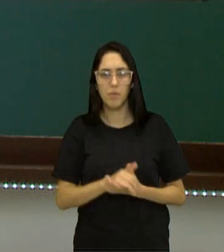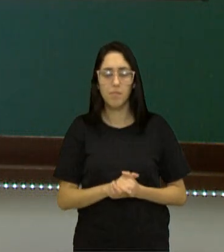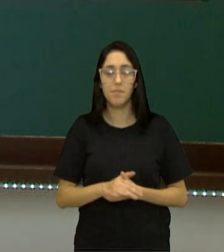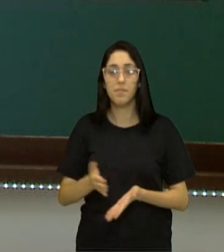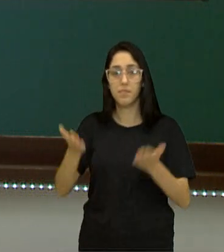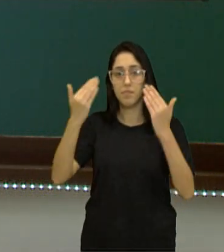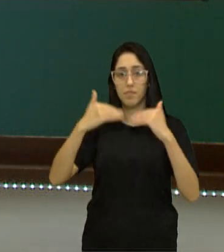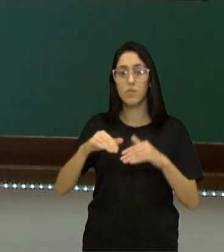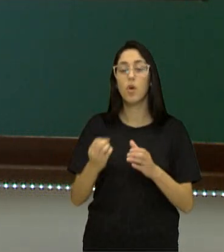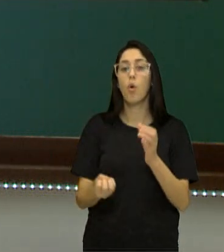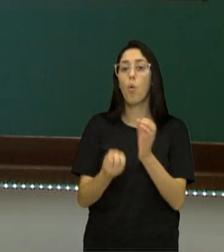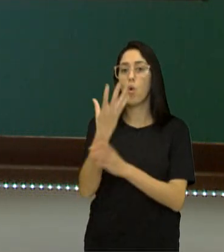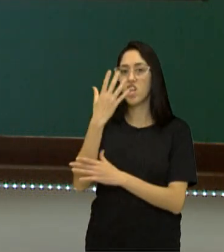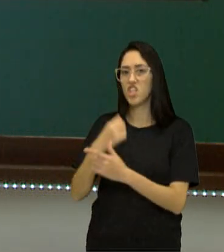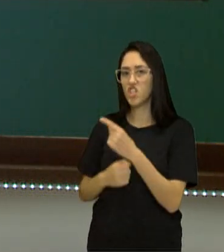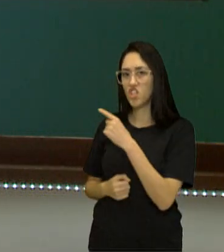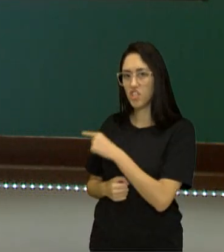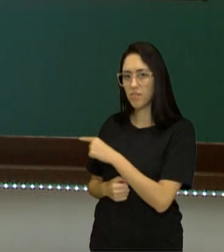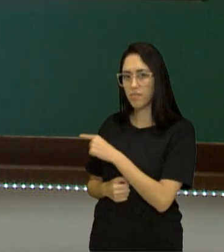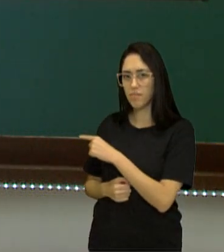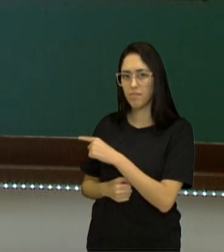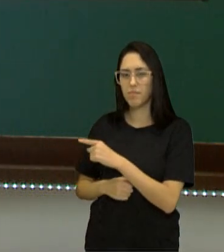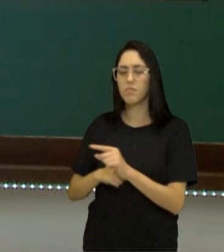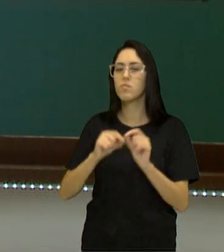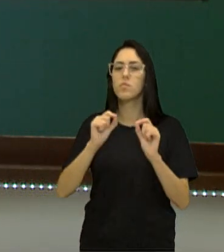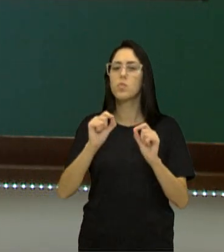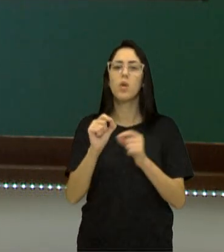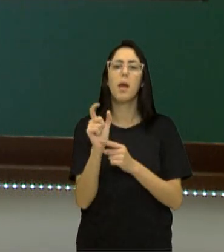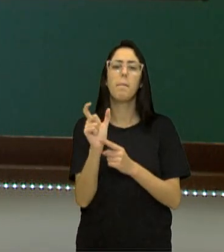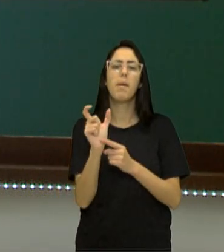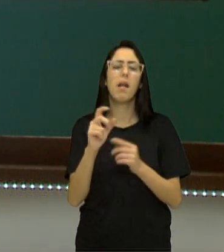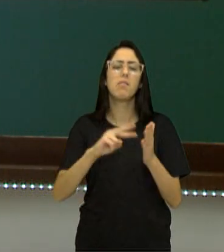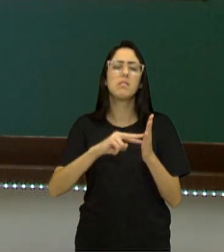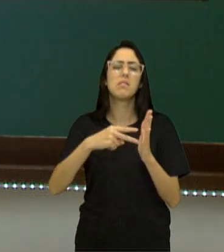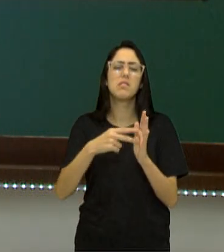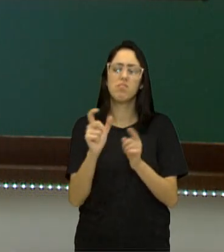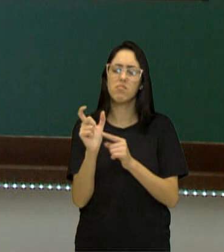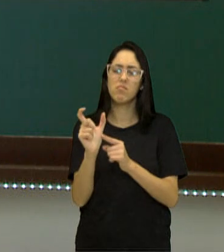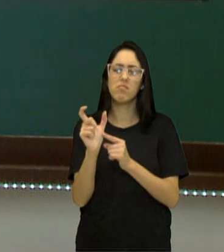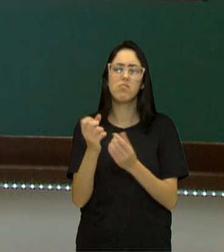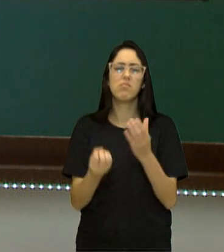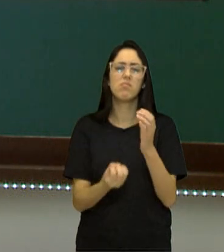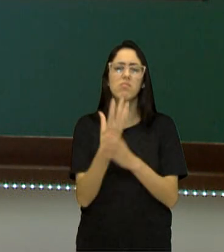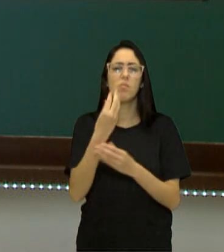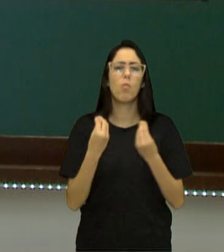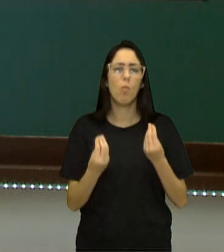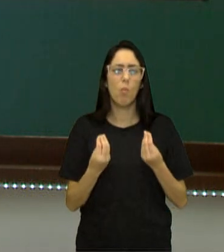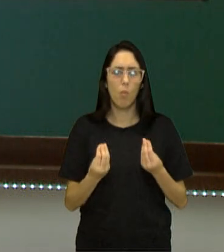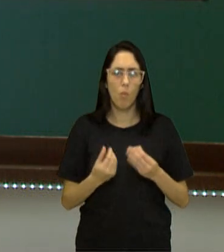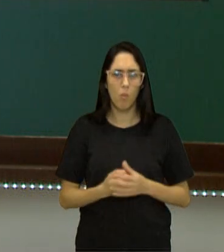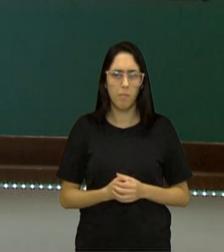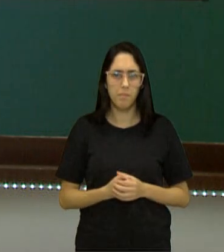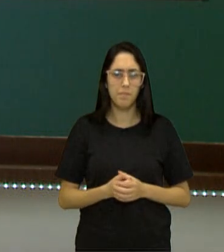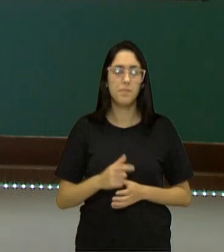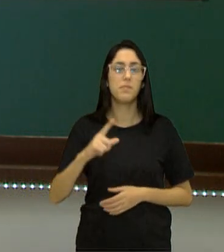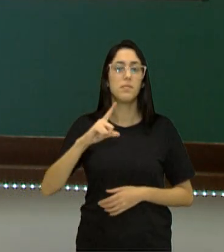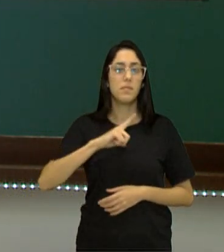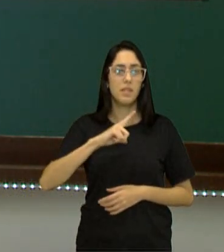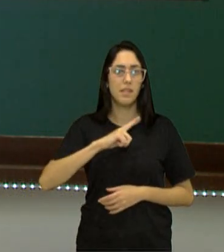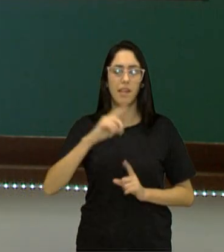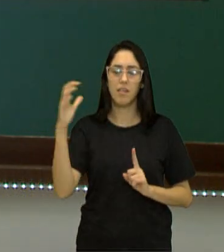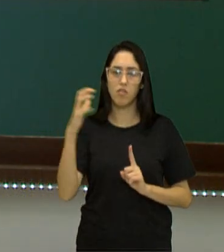origem da palavra. Etimologia. Então, é a origem da palavra coronavírus. Por influência do